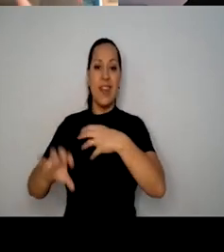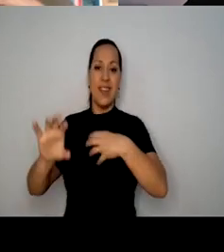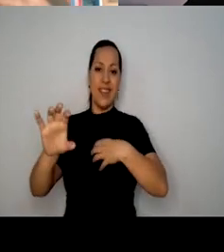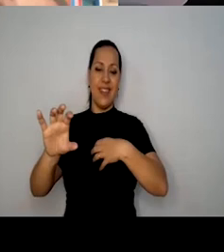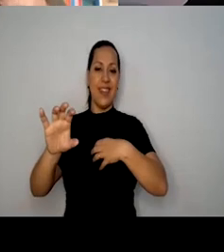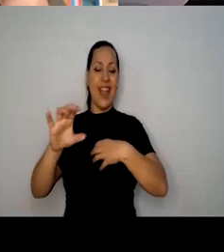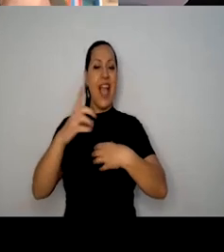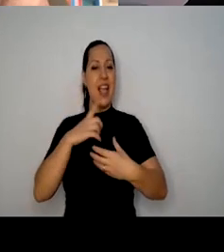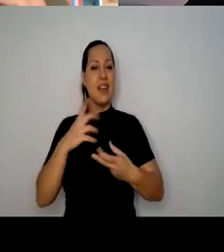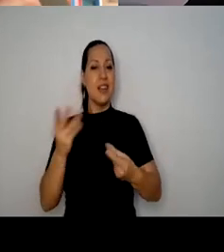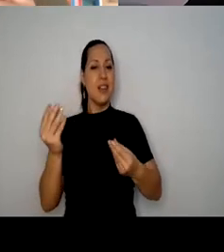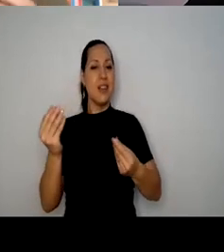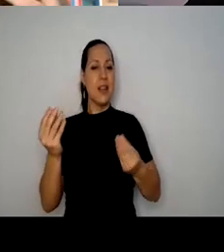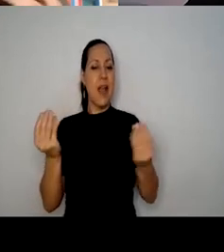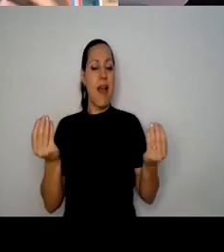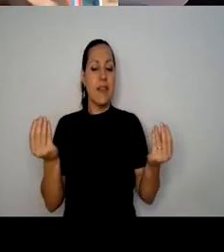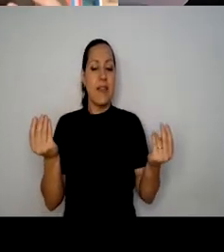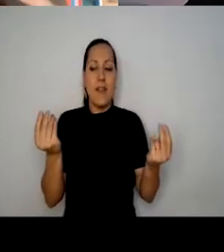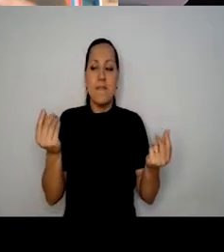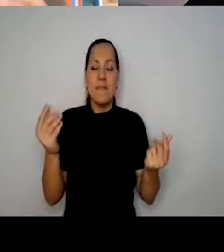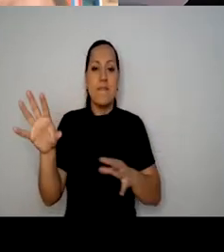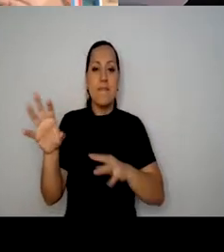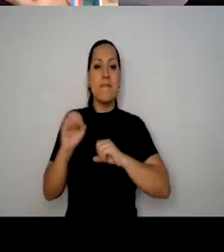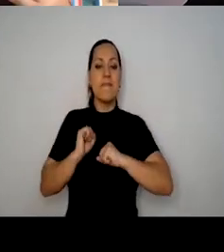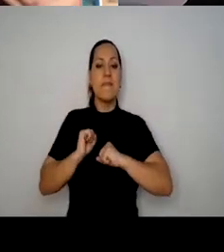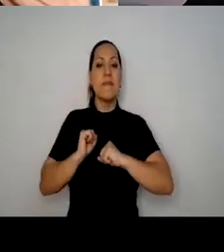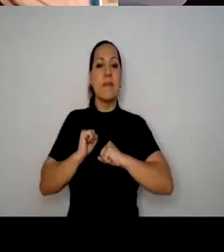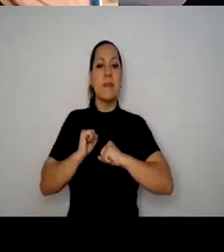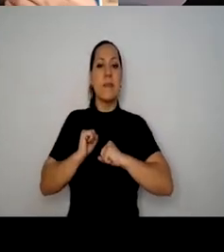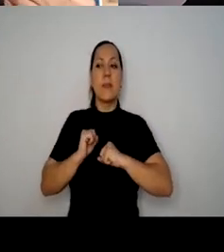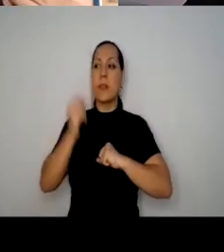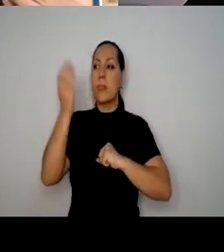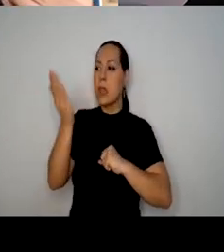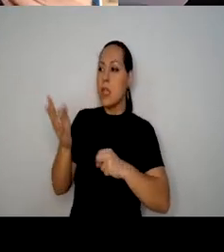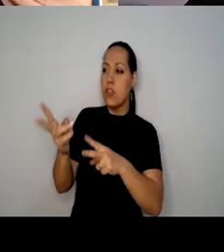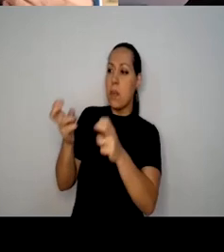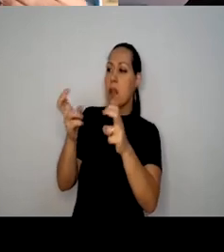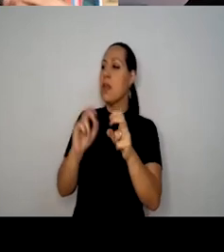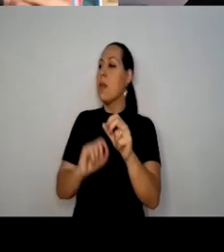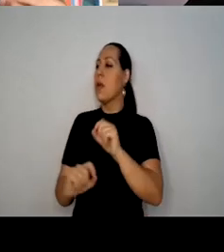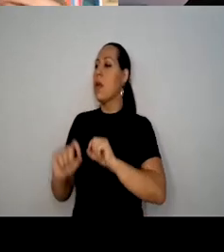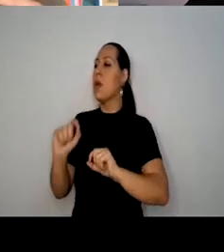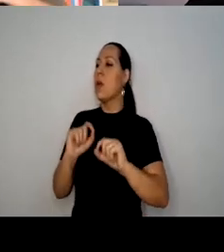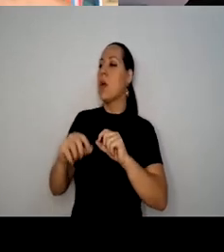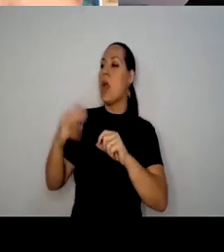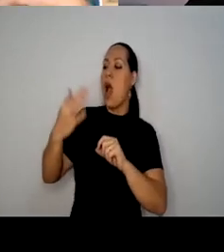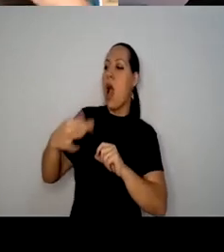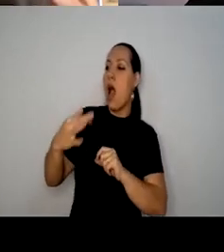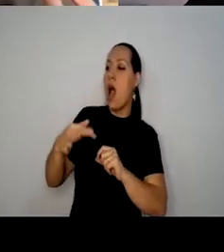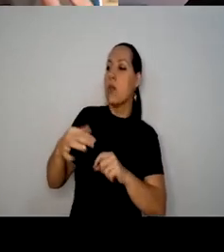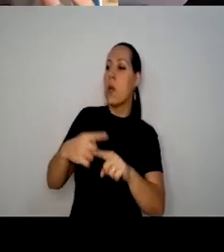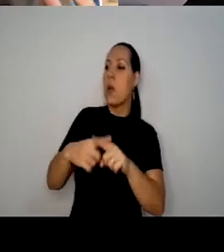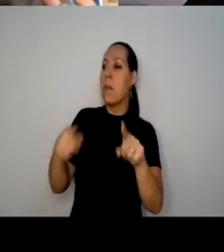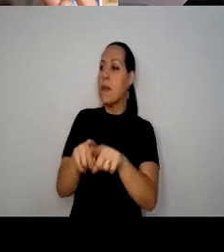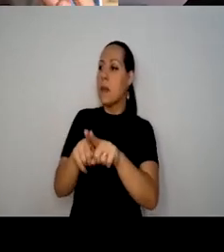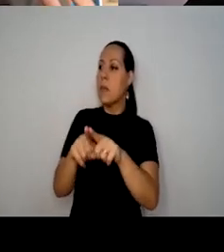porosidade. essa possibilidade de ouvir o sussurro da dor, mas de ouvir também o grito